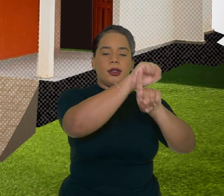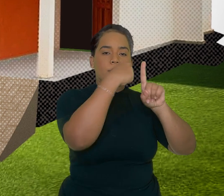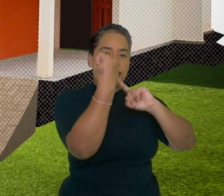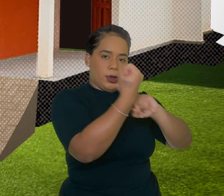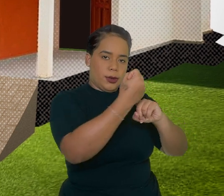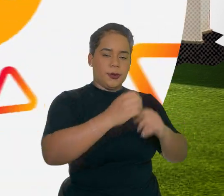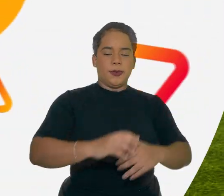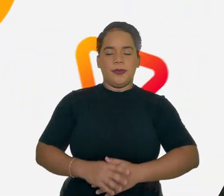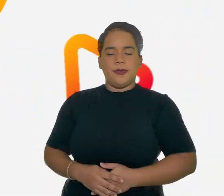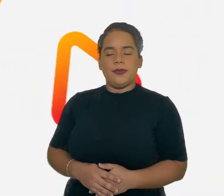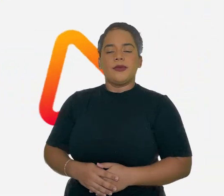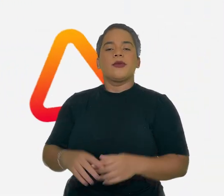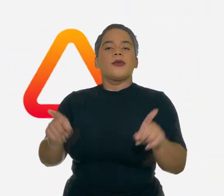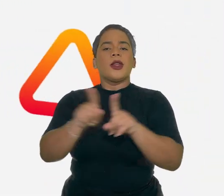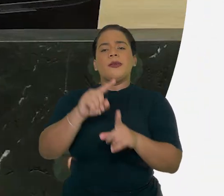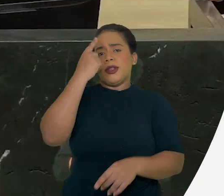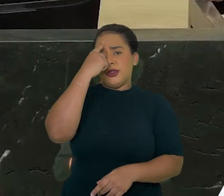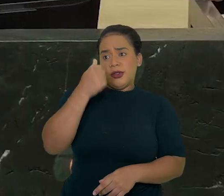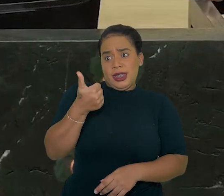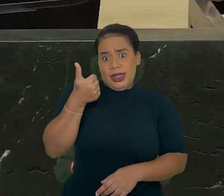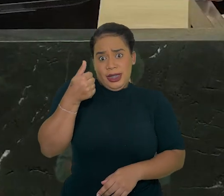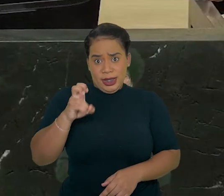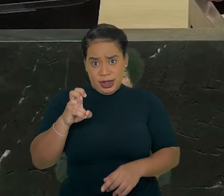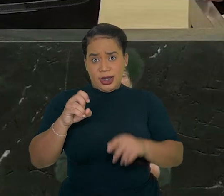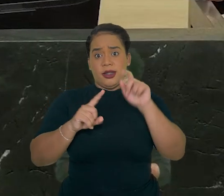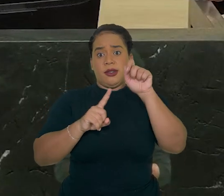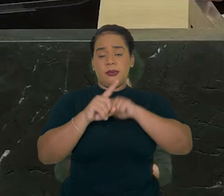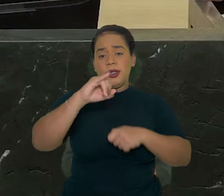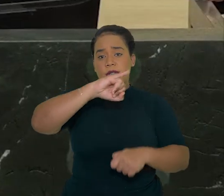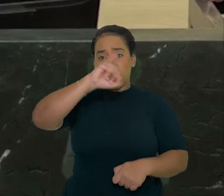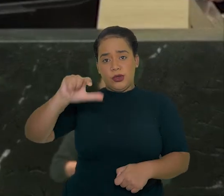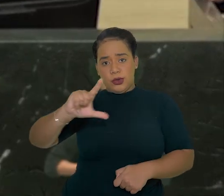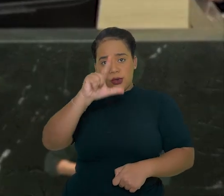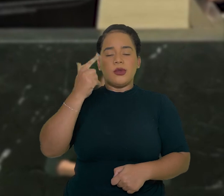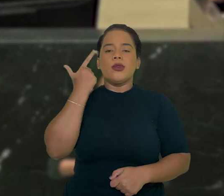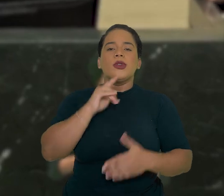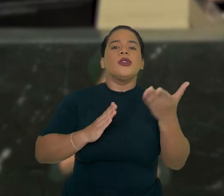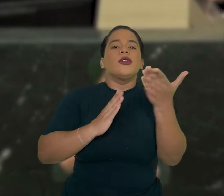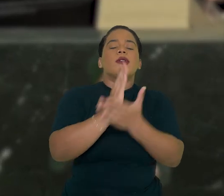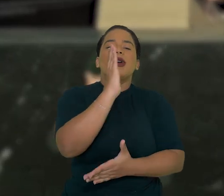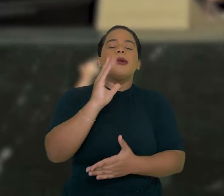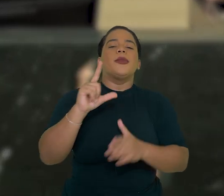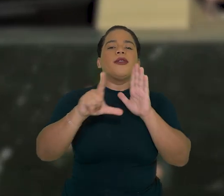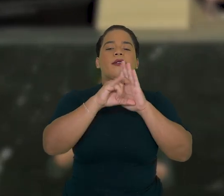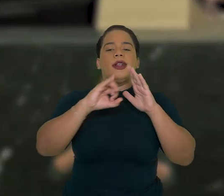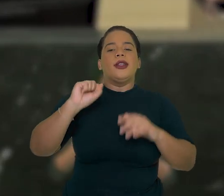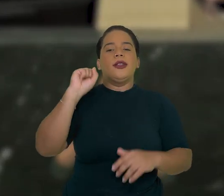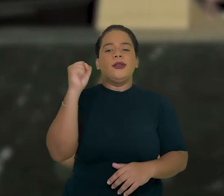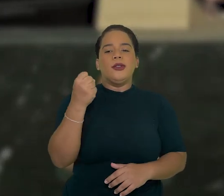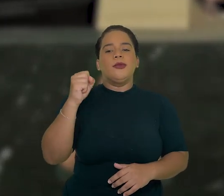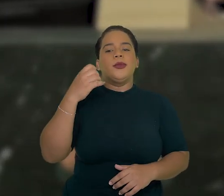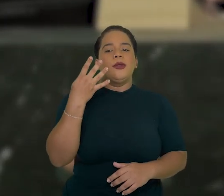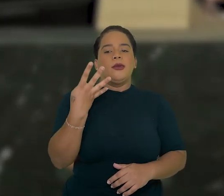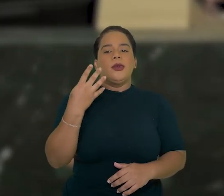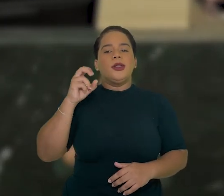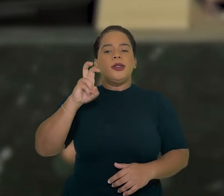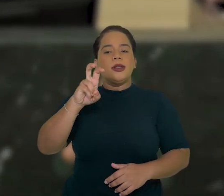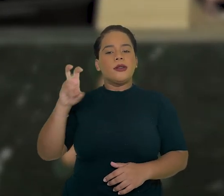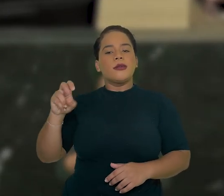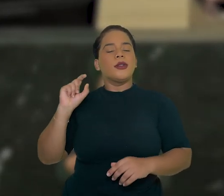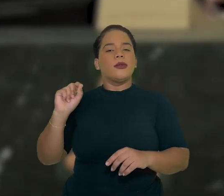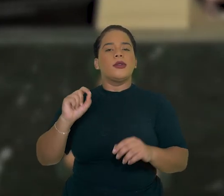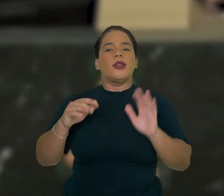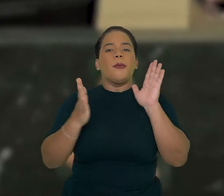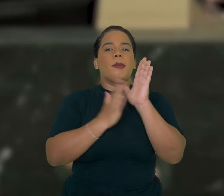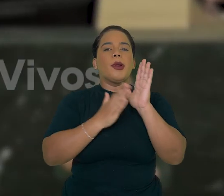habitação social. E no dia 15 de julho, foi sancionada a Lei nº 8.455, que